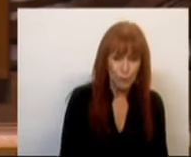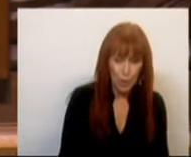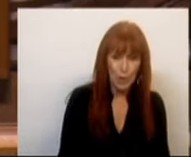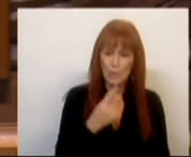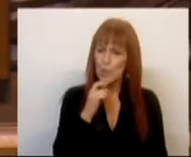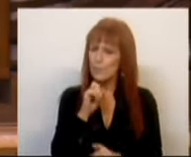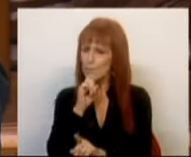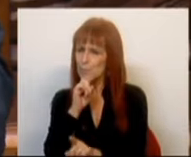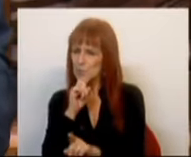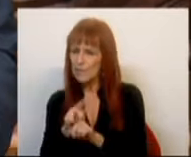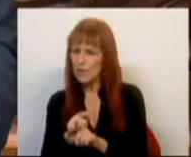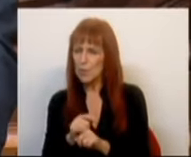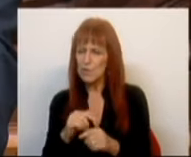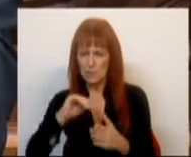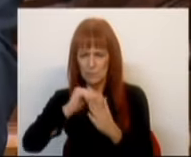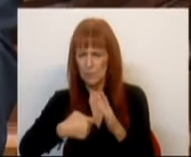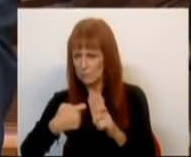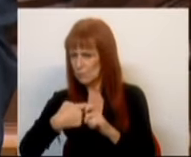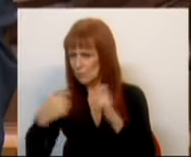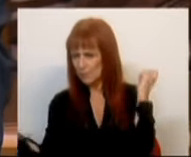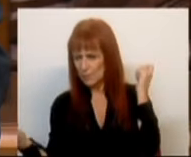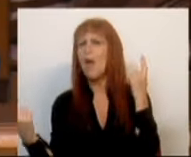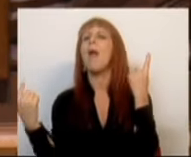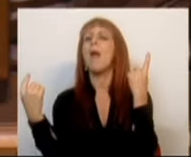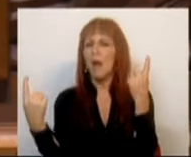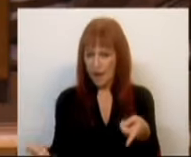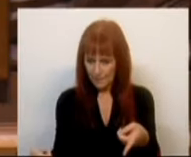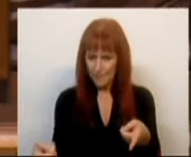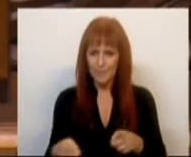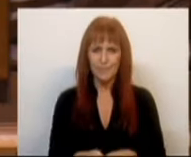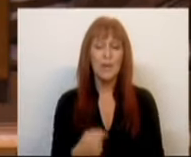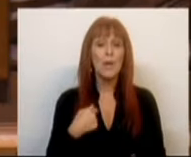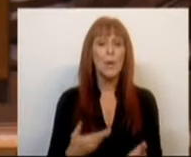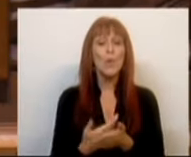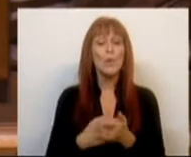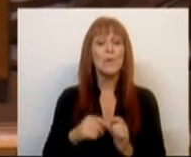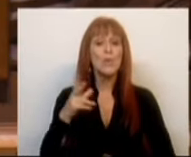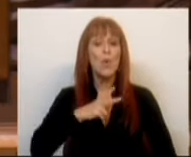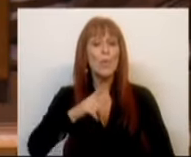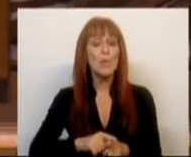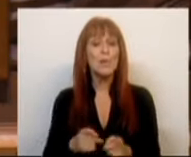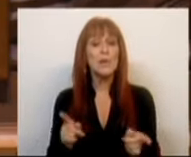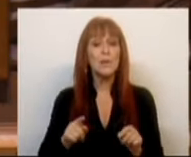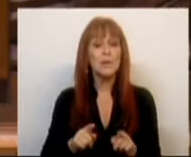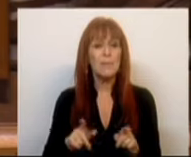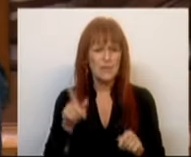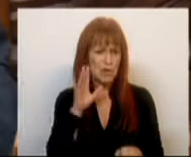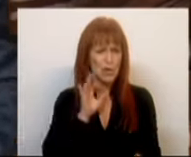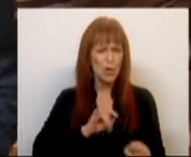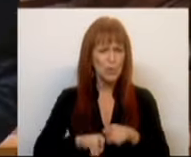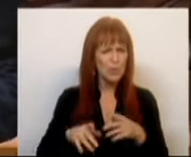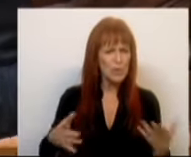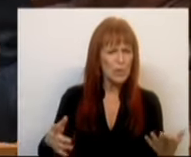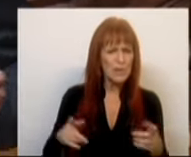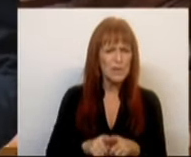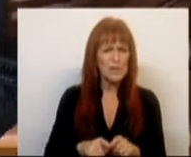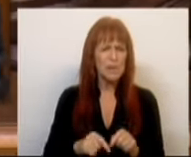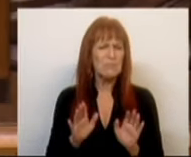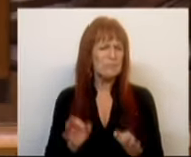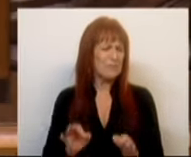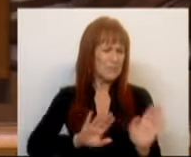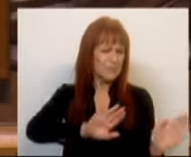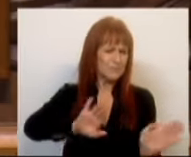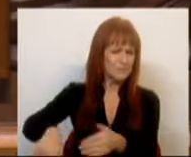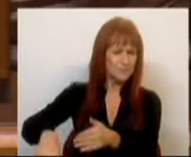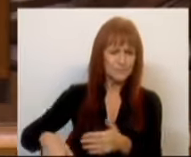provavelmente inconstitucional. O que a economia portuguesa também, senhoras e senhores deputados, dispensa bem,